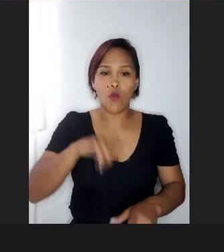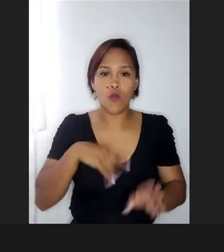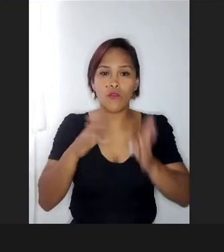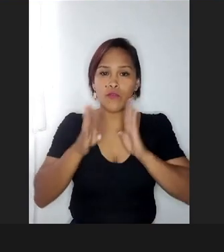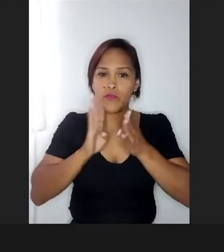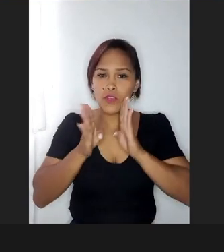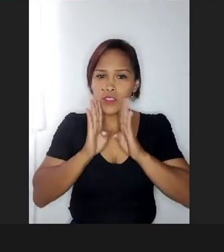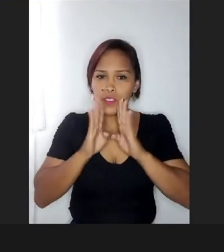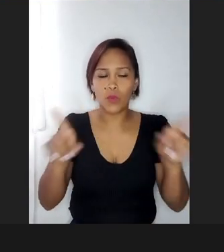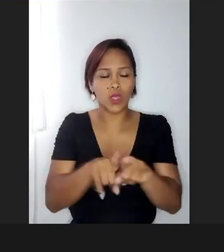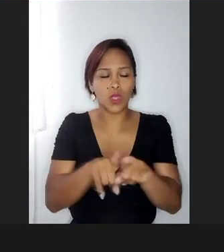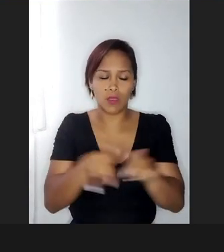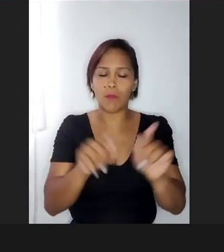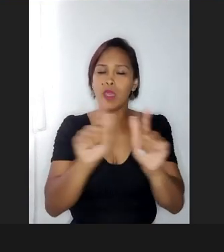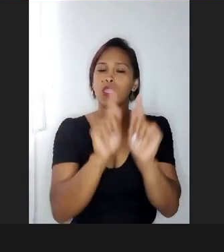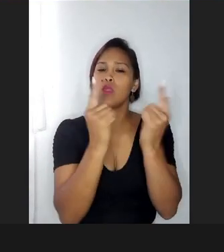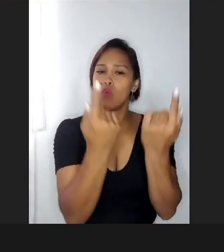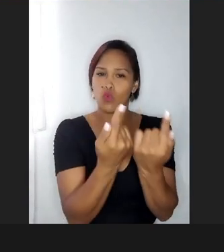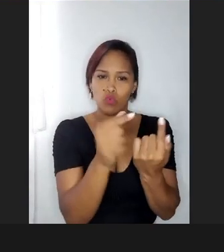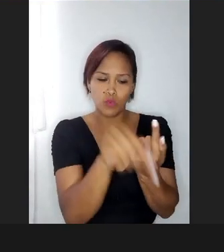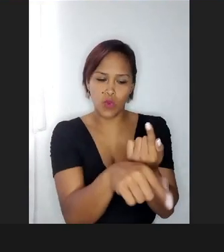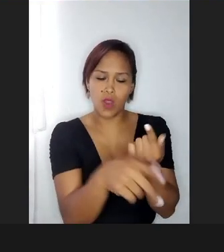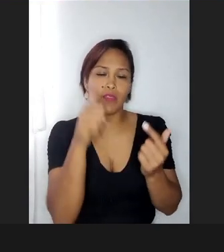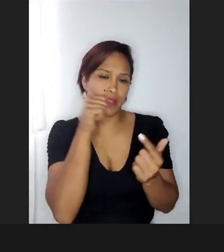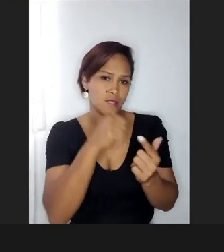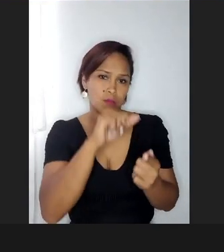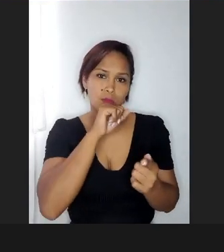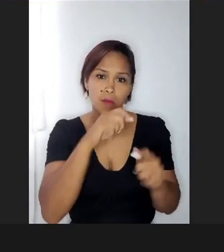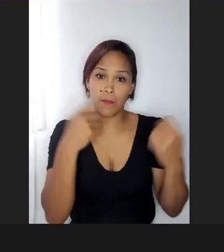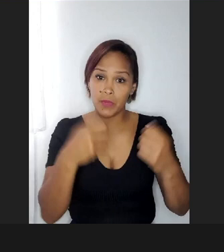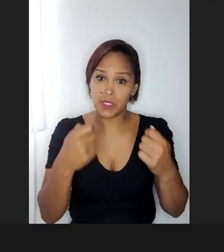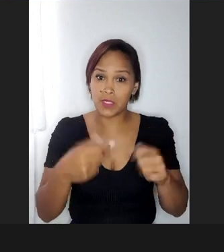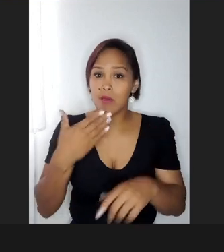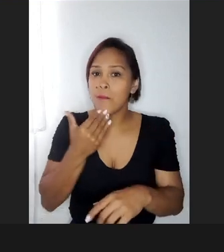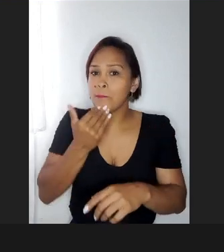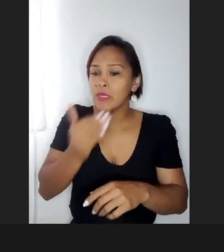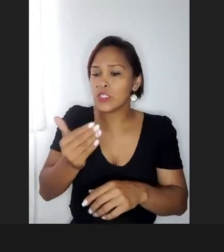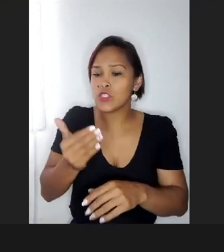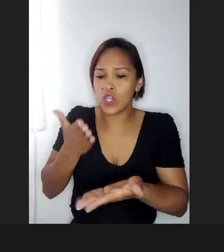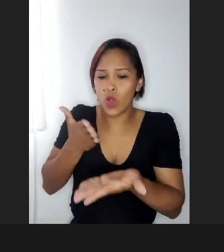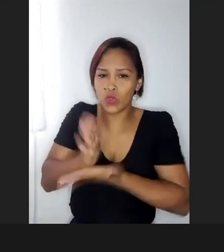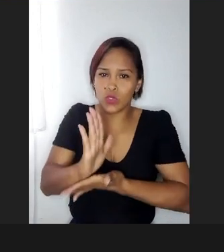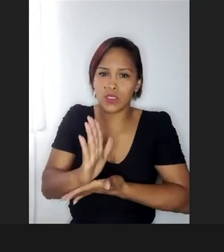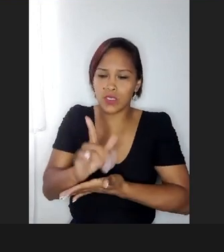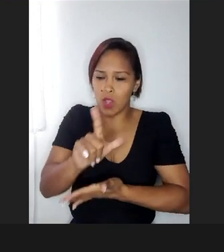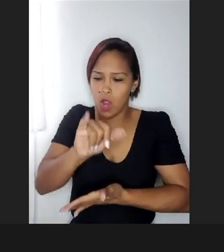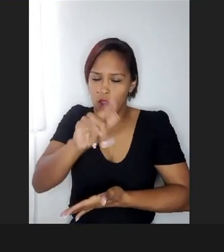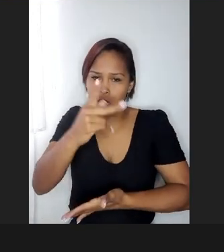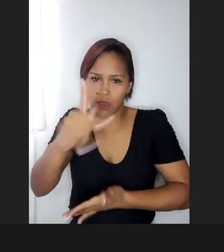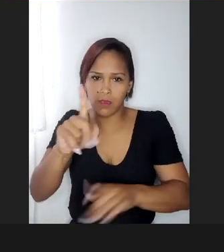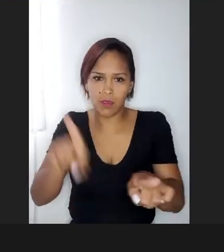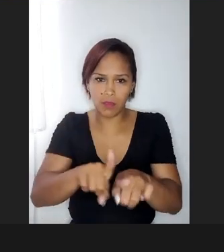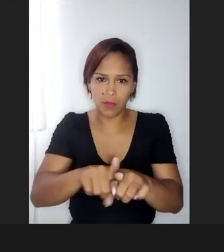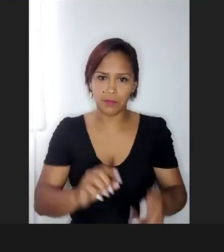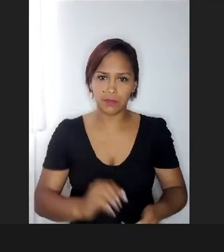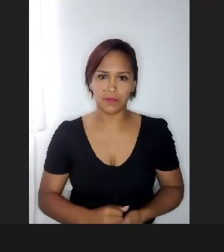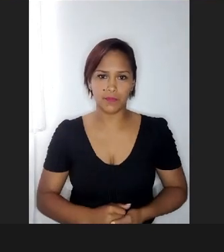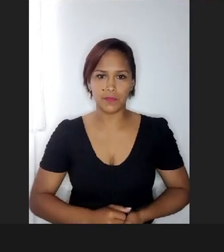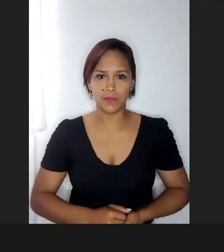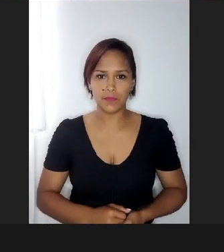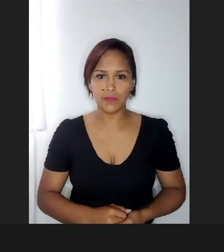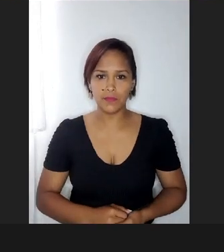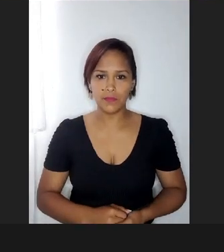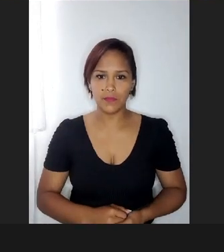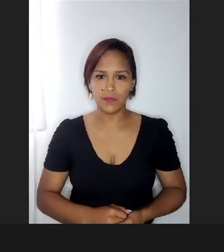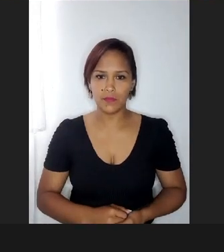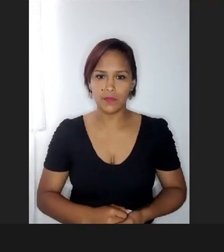atípicas, e, só que eu preciso ir lá, me pedir o, o link também, tá? Falei pra elas,